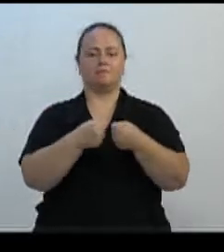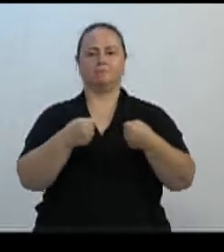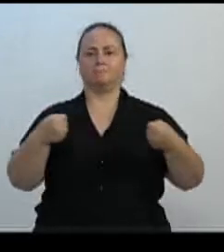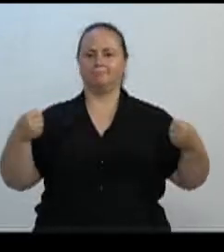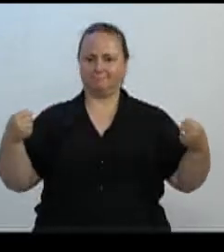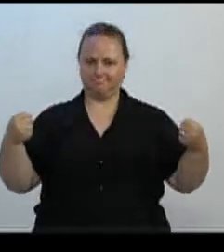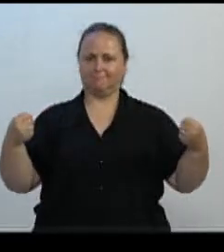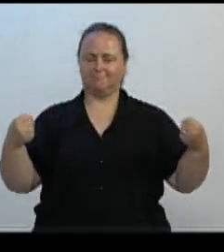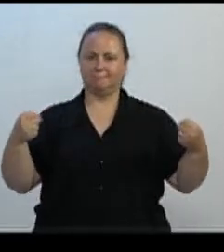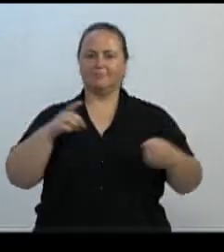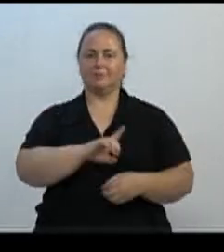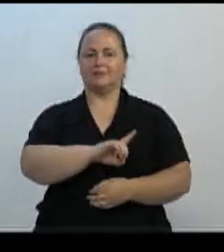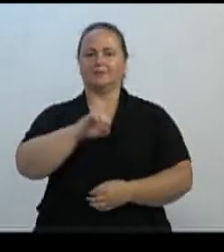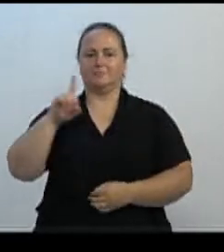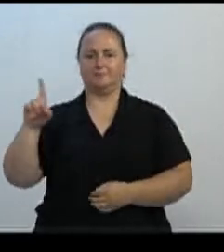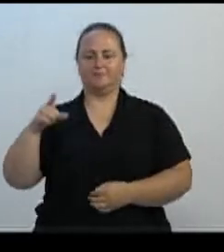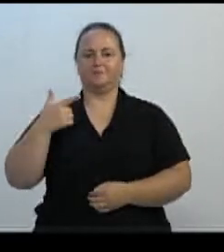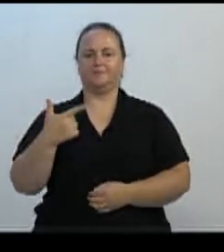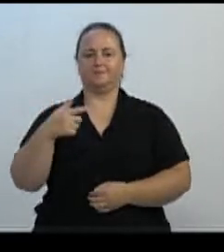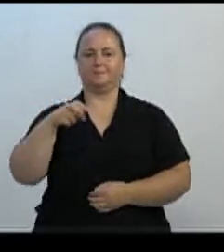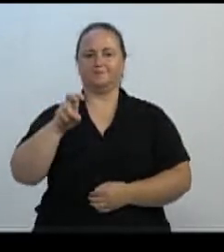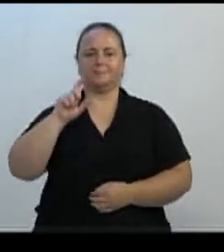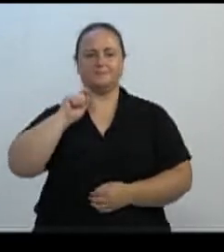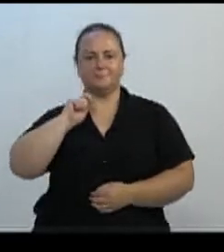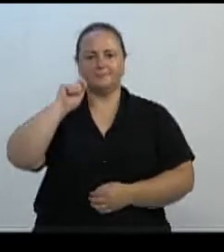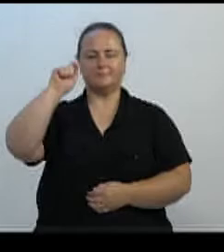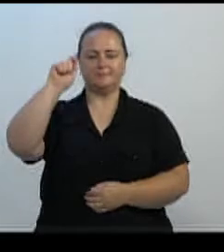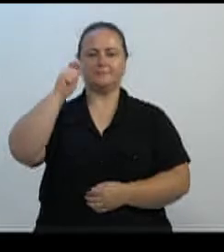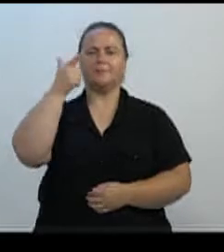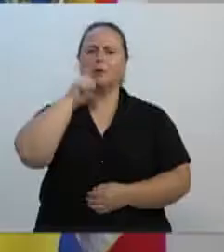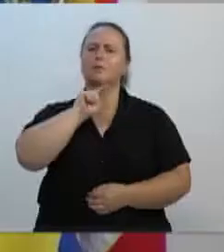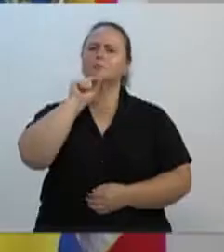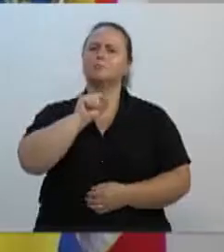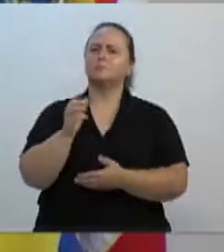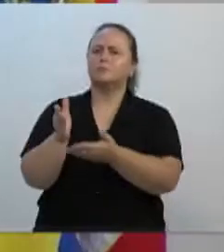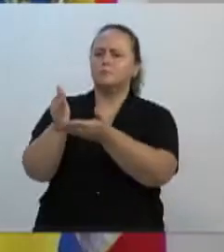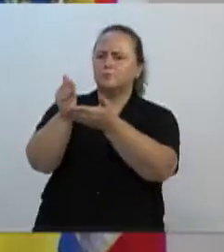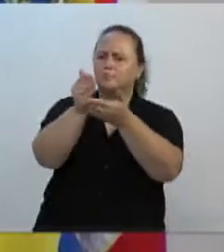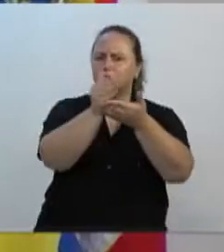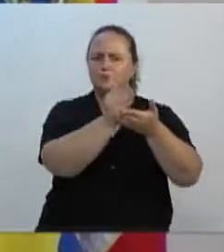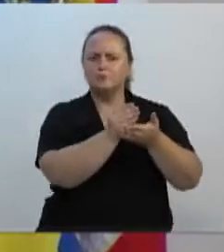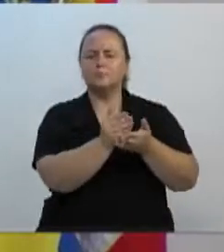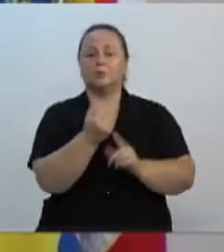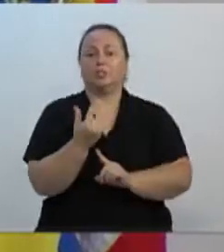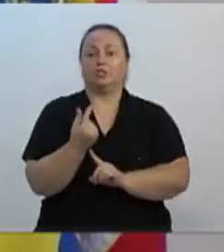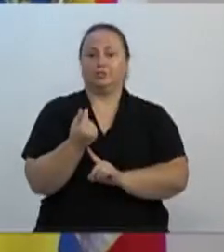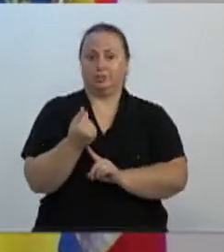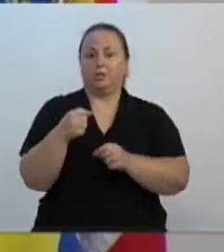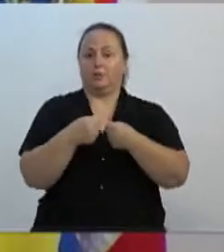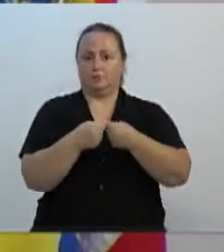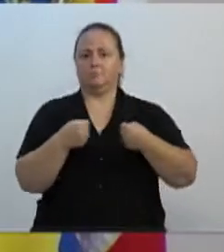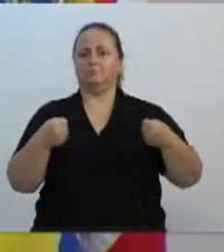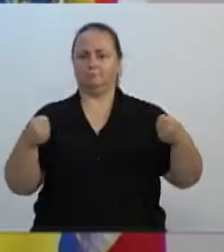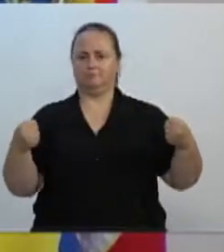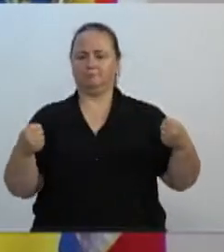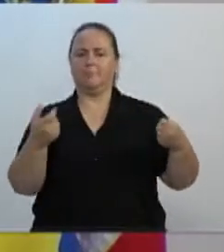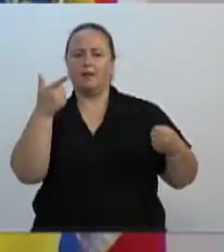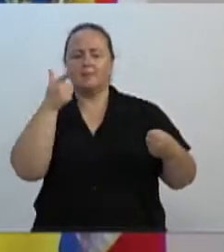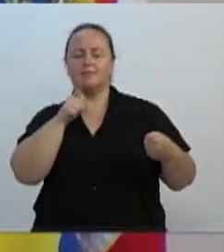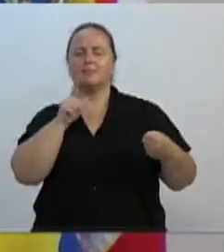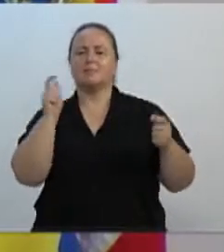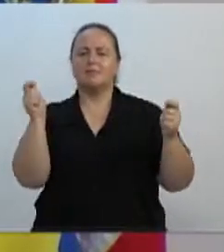dia 25 de abril, cuja finalidade é a arrecadação de recursos que possibilitem a continuidade dos